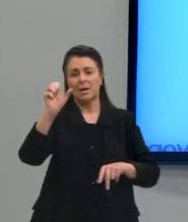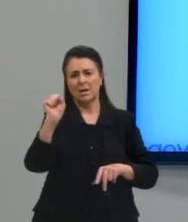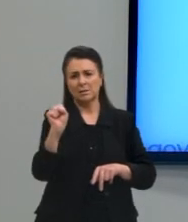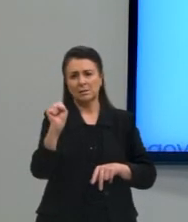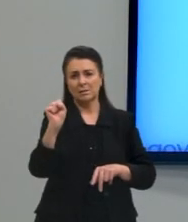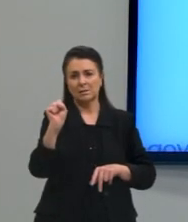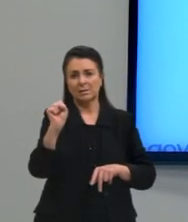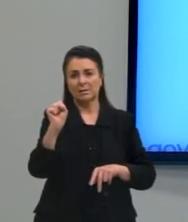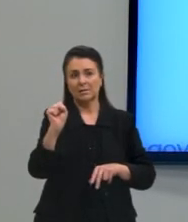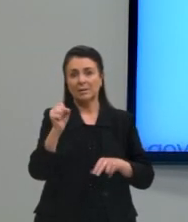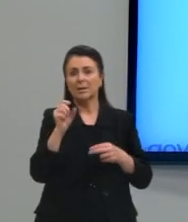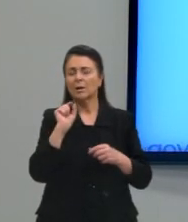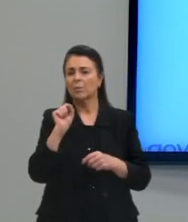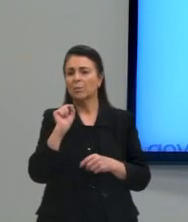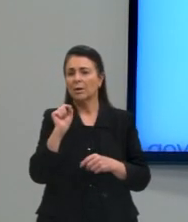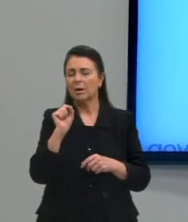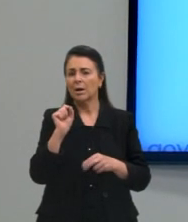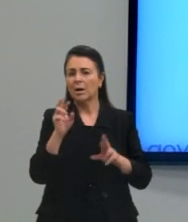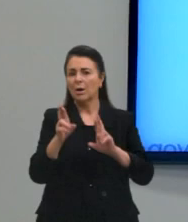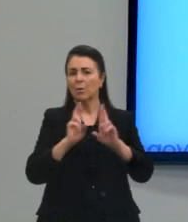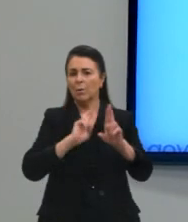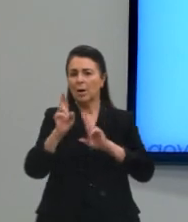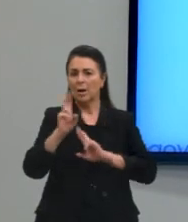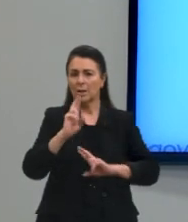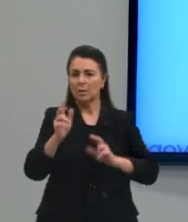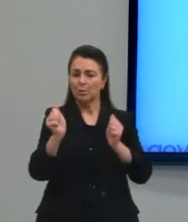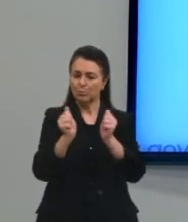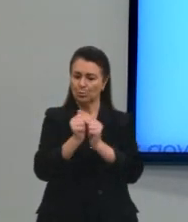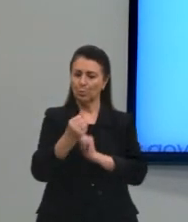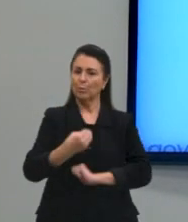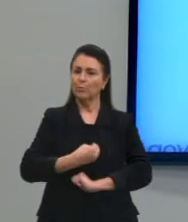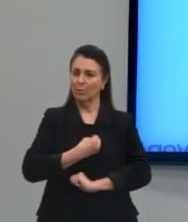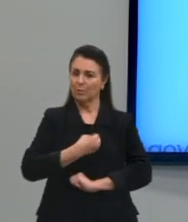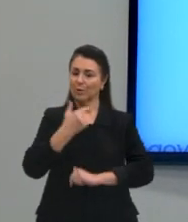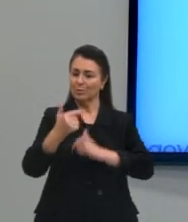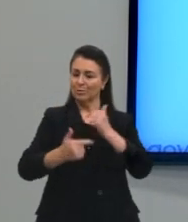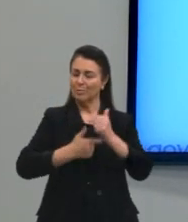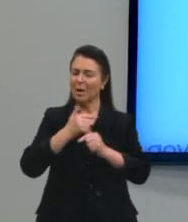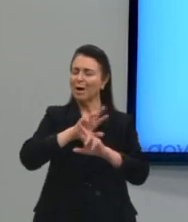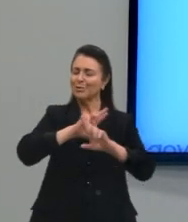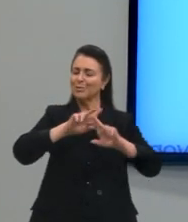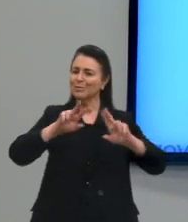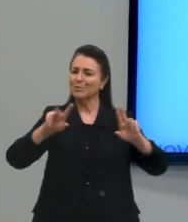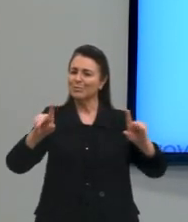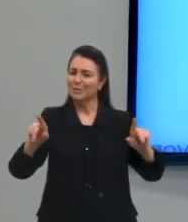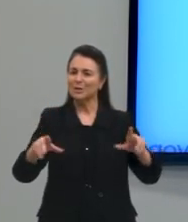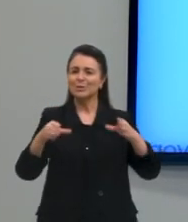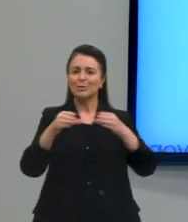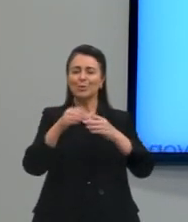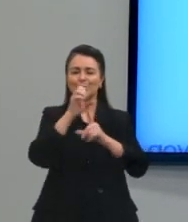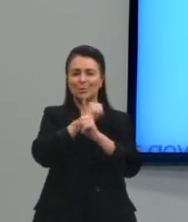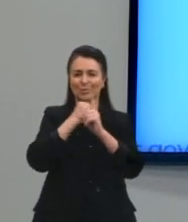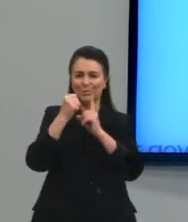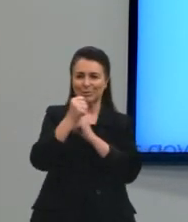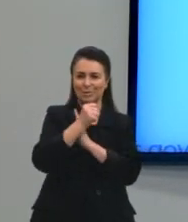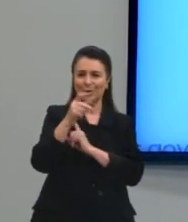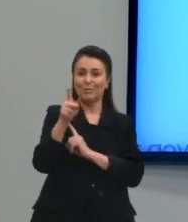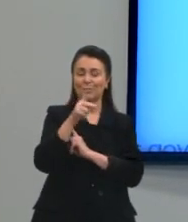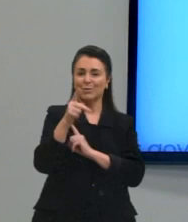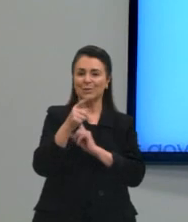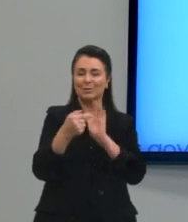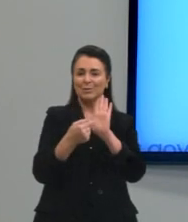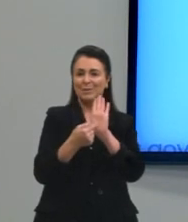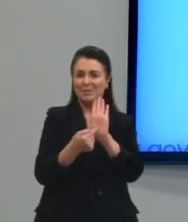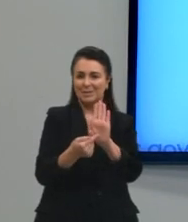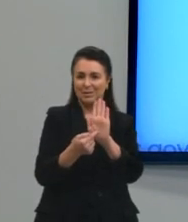Que tem a ver exatamente com essa relação de convivências entre vários grupos sociais. E eu trouxe aqui para vocês um exemplo, que é